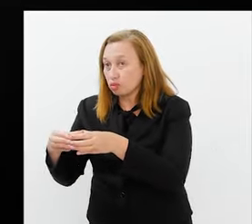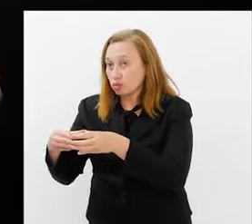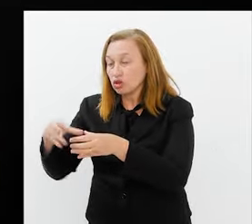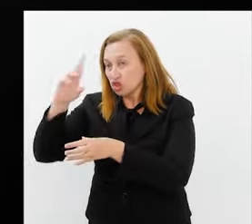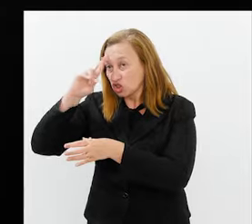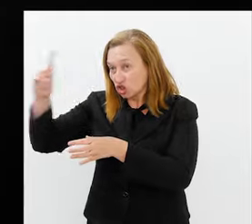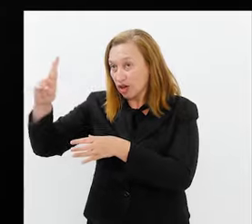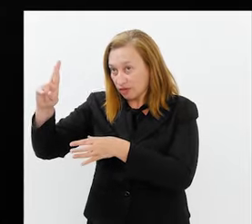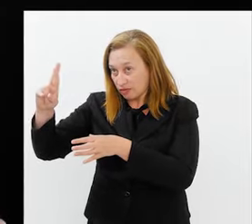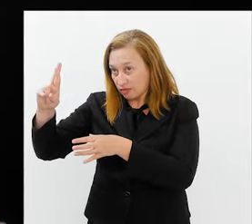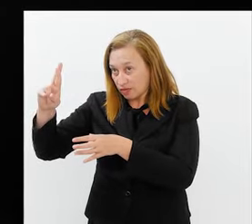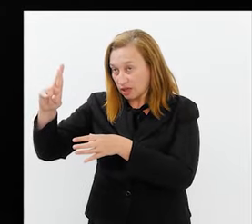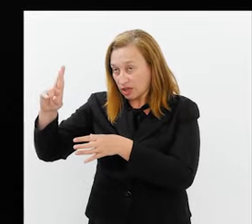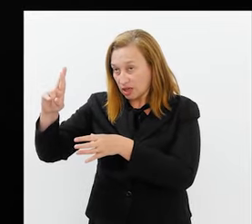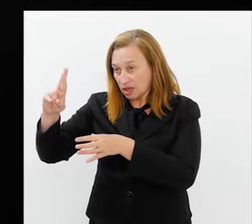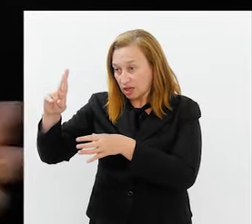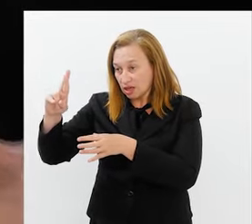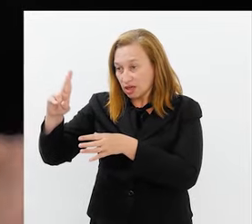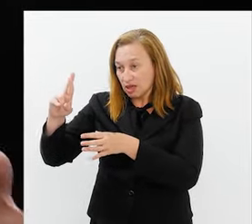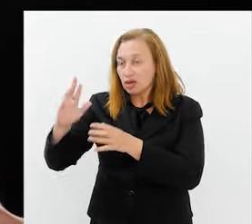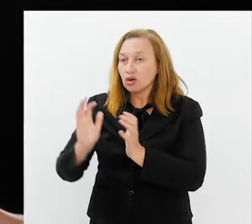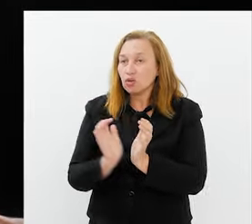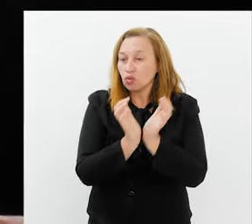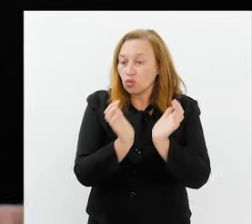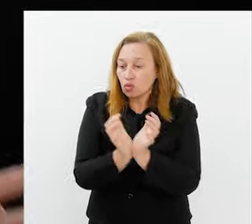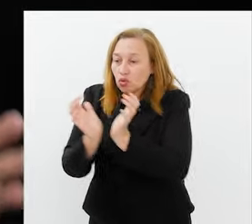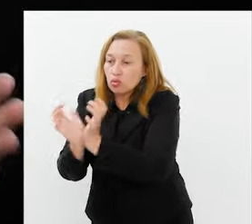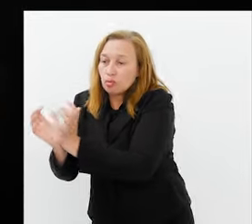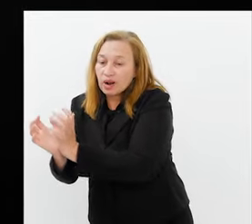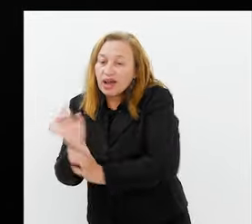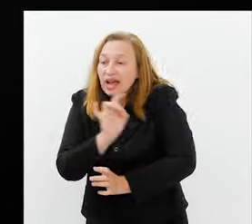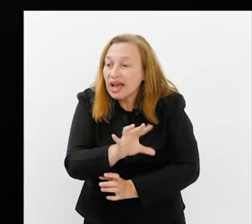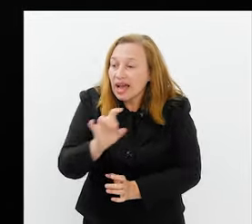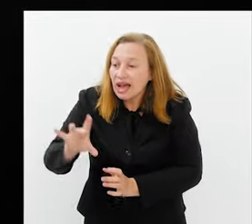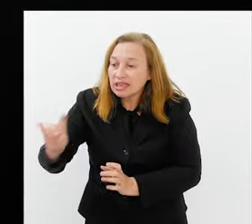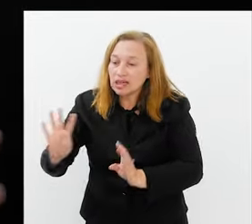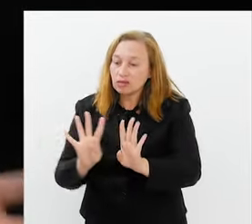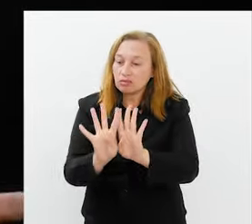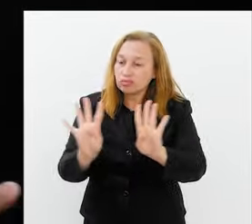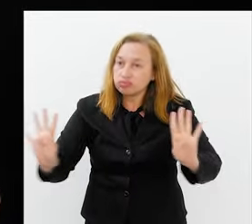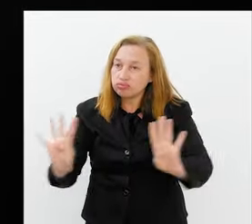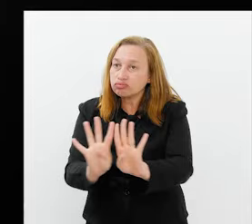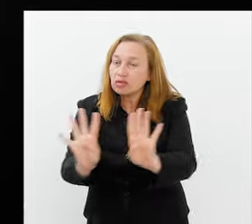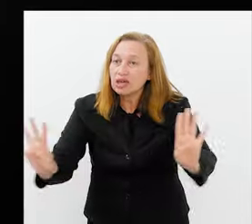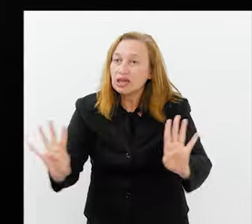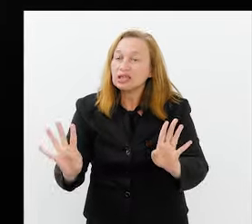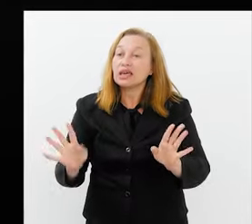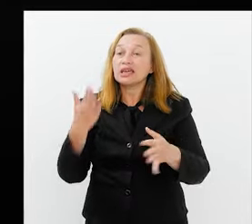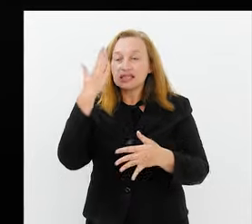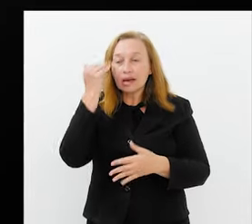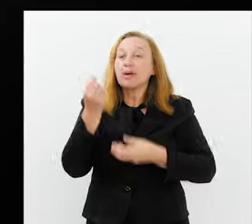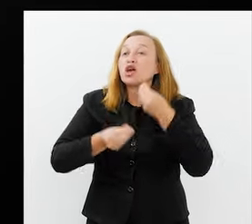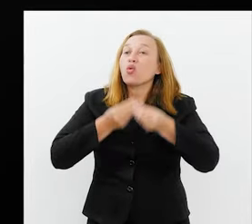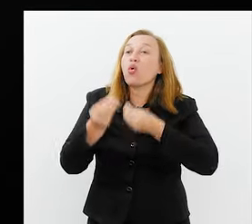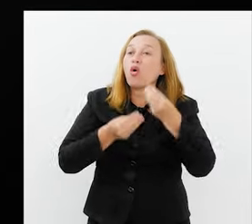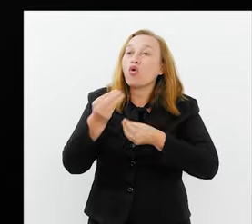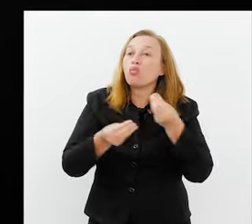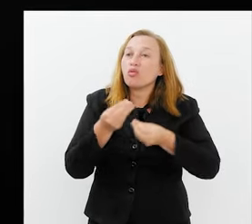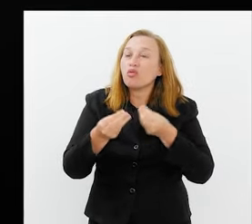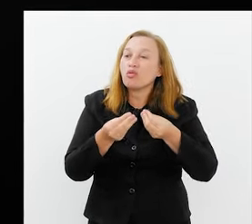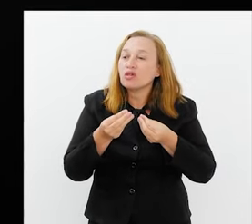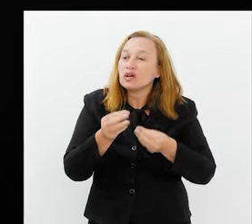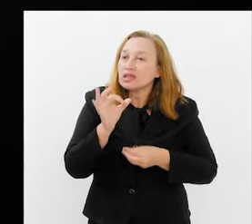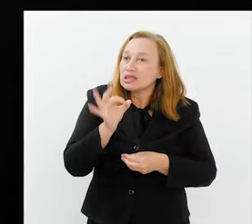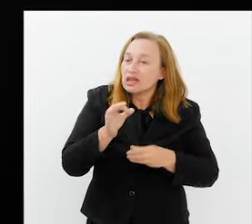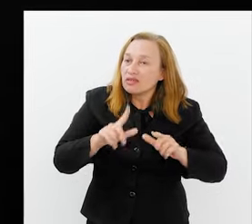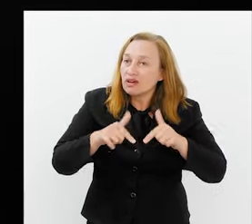chefiam as equipes correspondentes para cada ala. Então, todos eles têm que ter domínio para entender como que aquilo vai